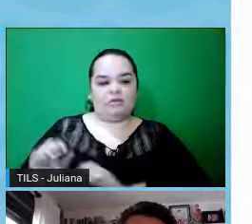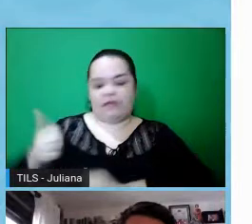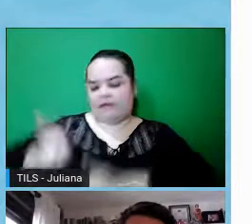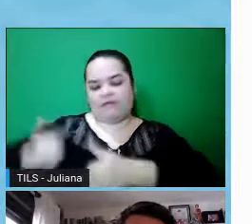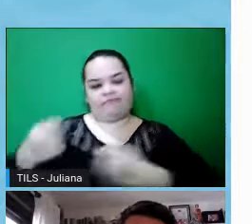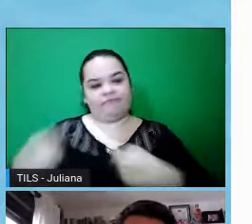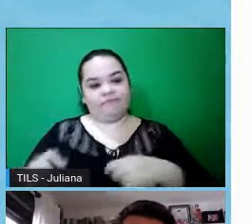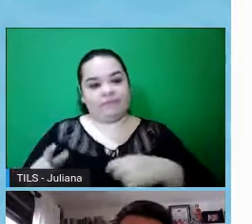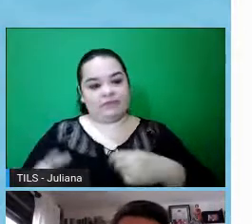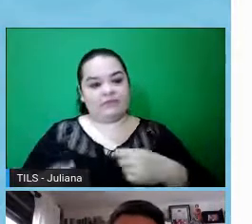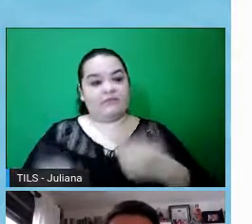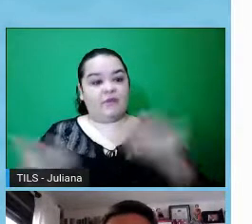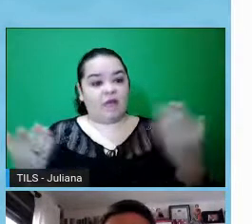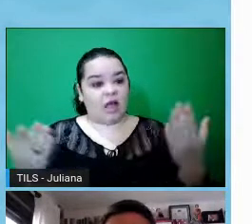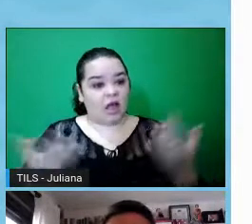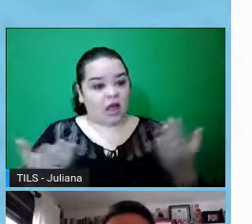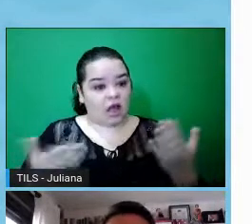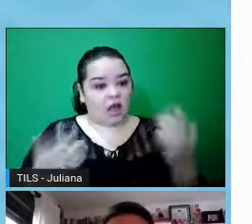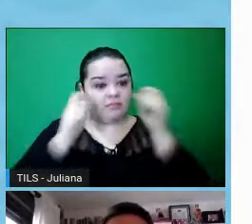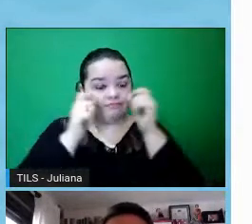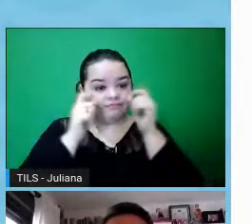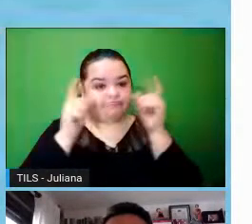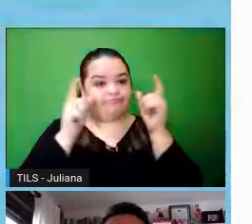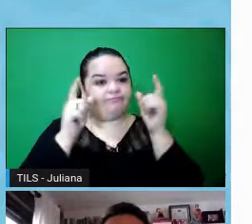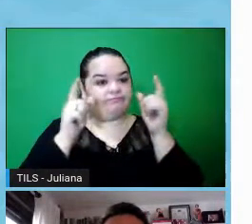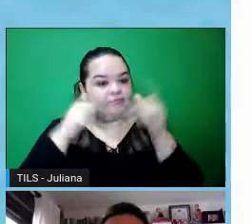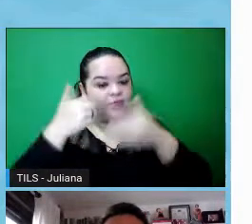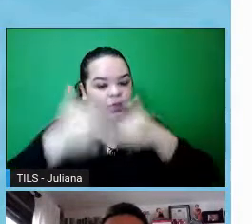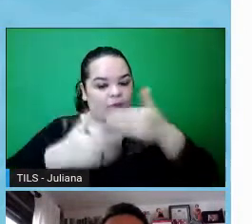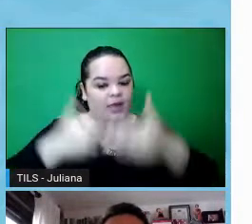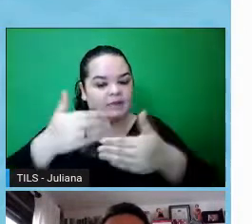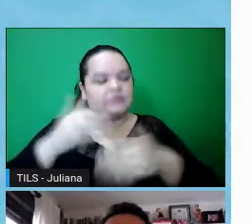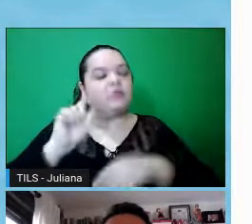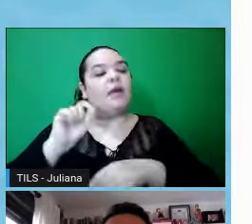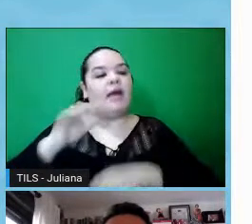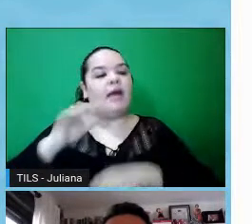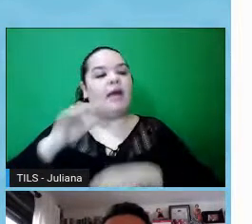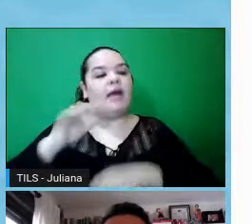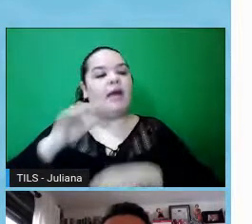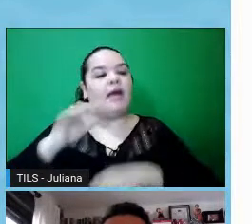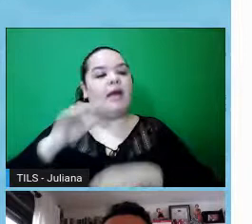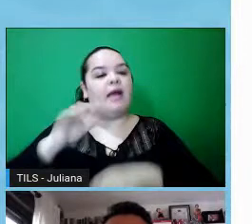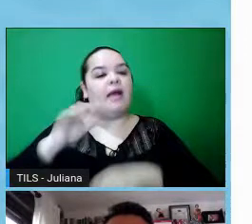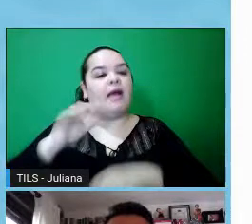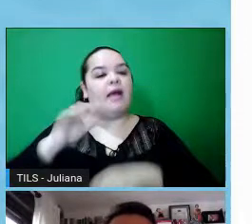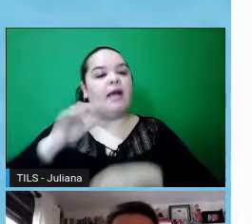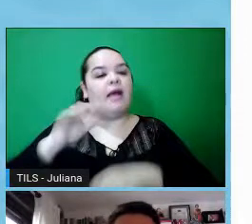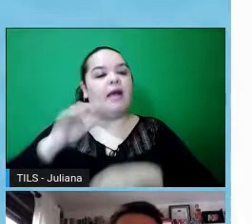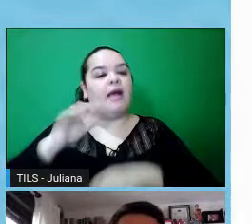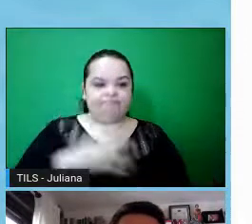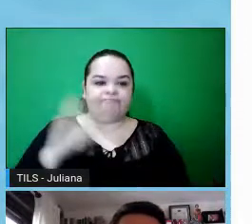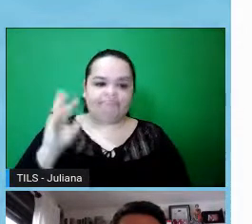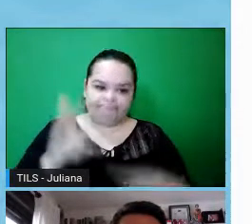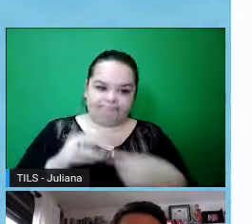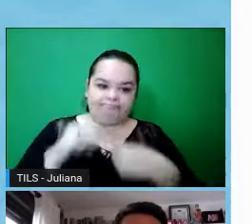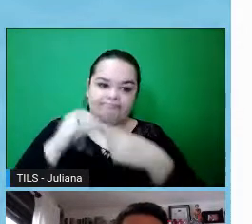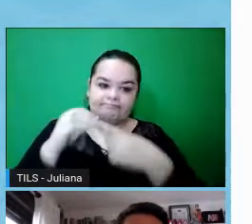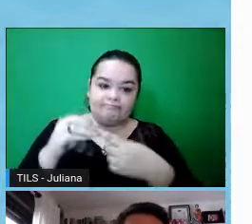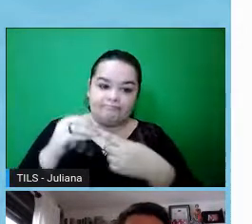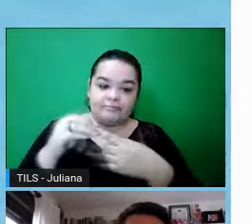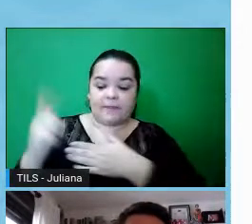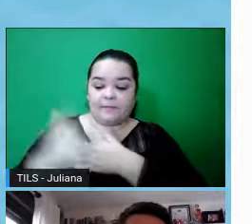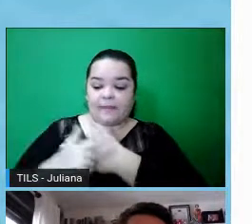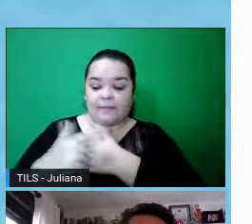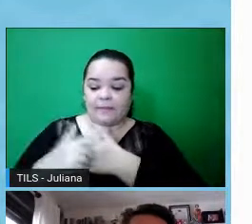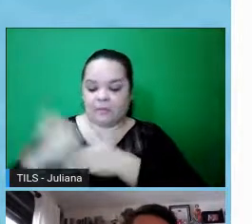questão toda dos comitês de ética tá muito atrelada aí na área da saúde, tá, mas, então, é atribuição avaliar os protocolos,